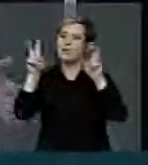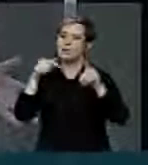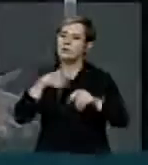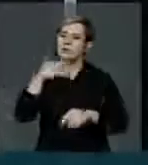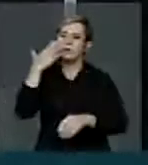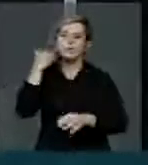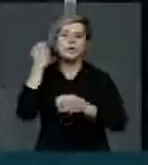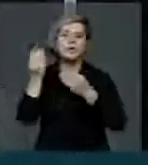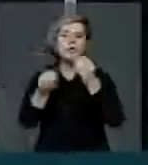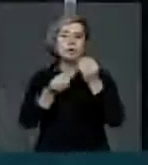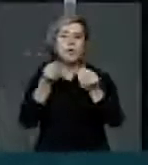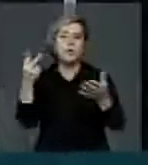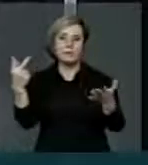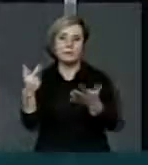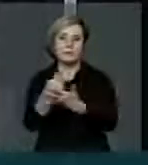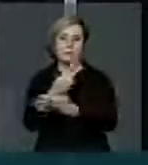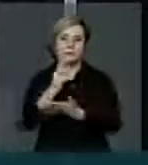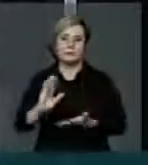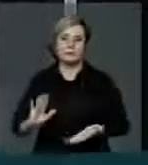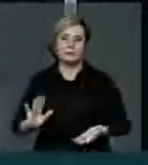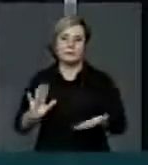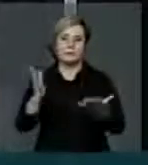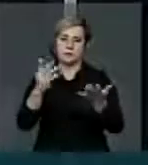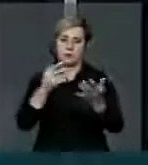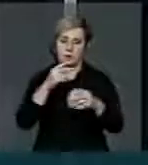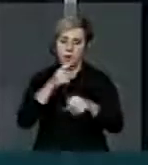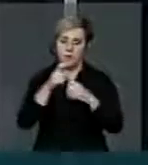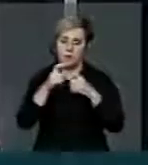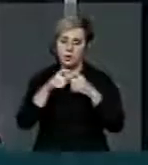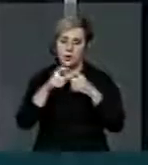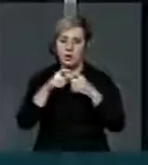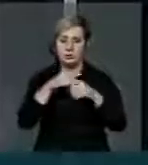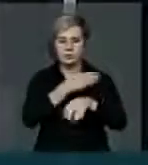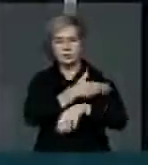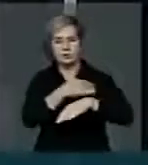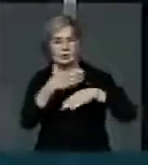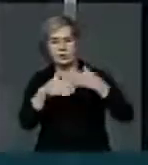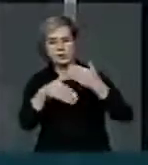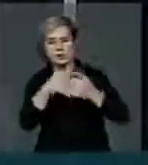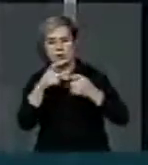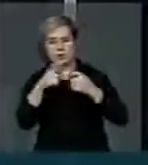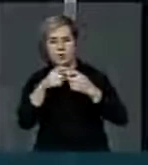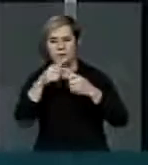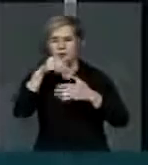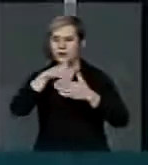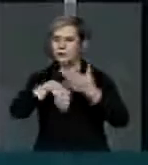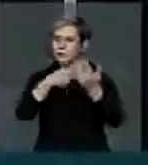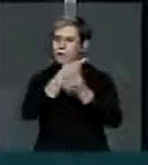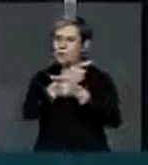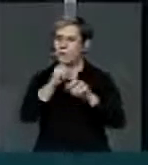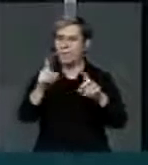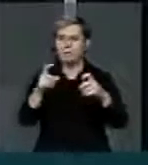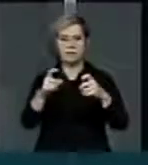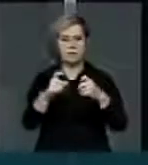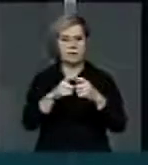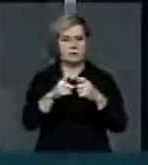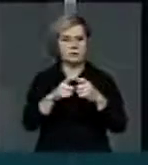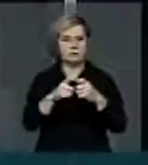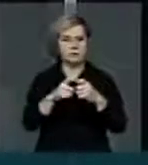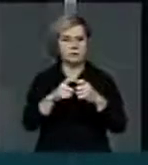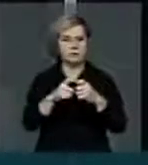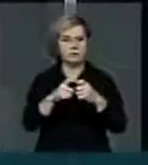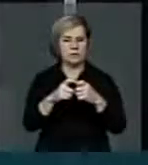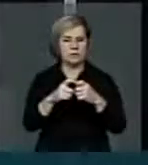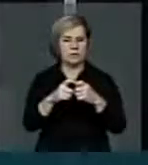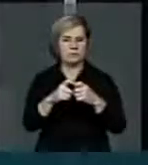funciona. Eu, médico, tenho uma tradição. Médico não vota em médico. Não entendam aqui que nenhum médico que está aqui foi eleito por médico.